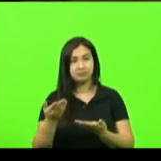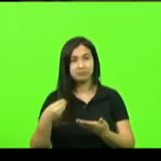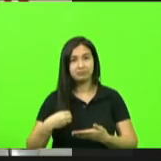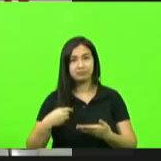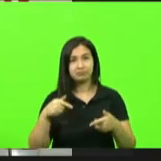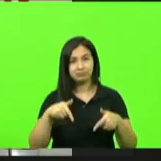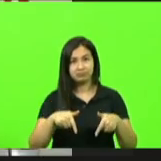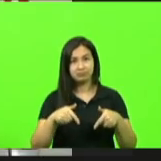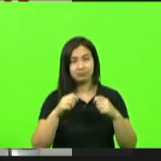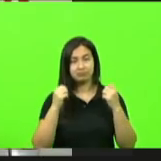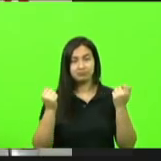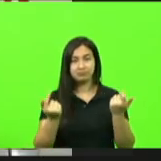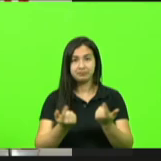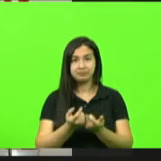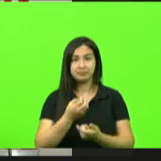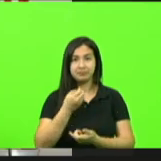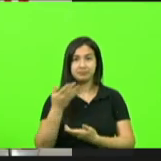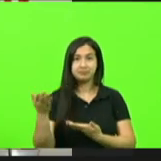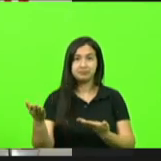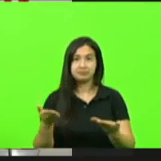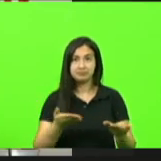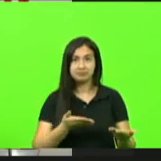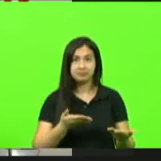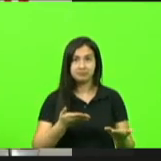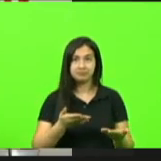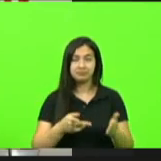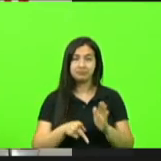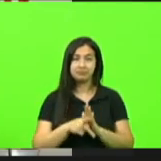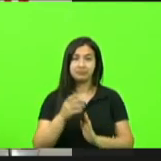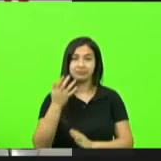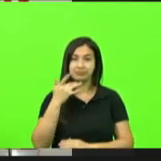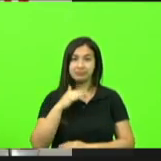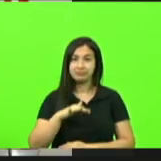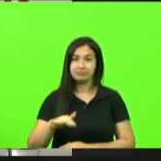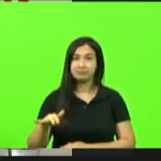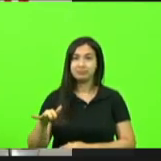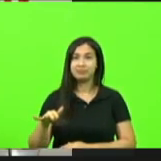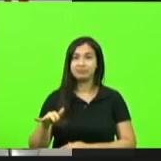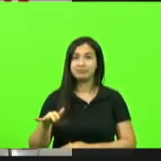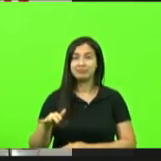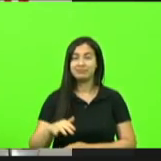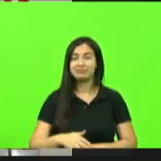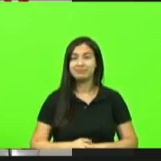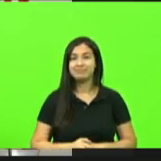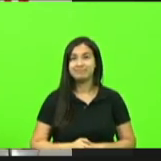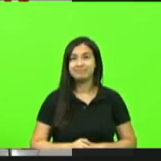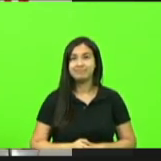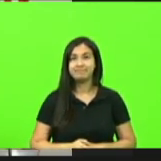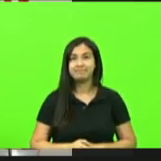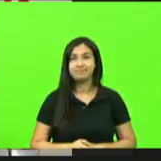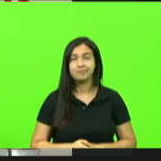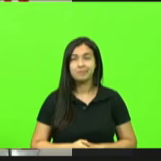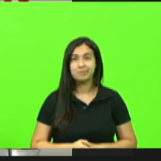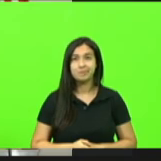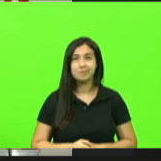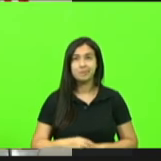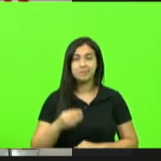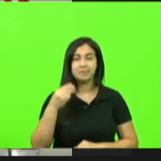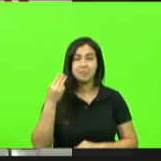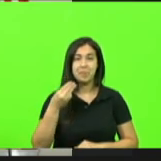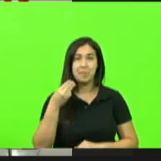seja bem-vinda vereadora da cidade das crianças maravilha deputado Marços Machado